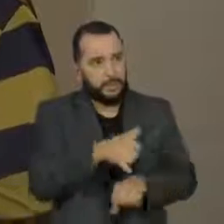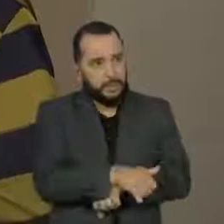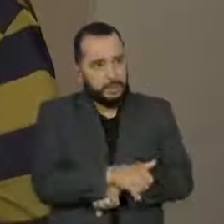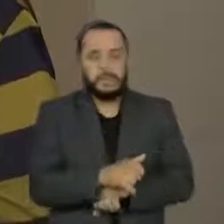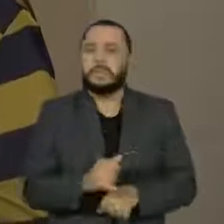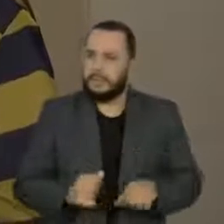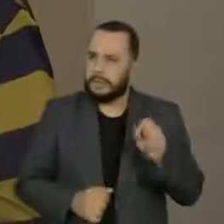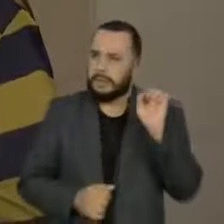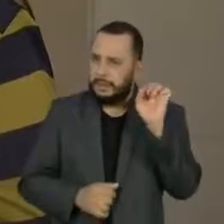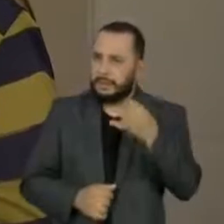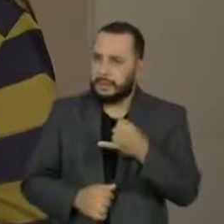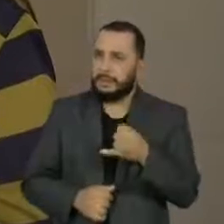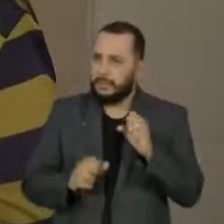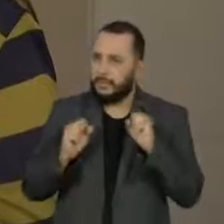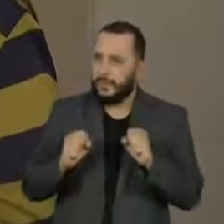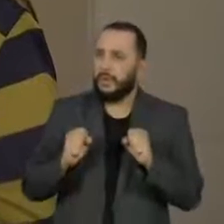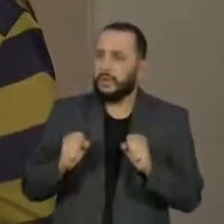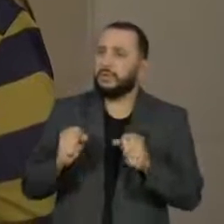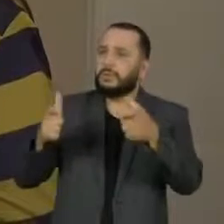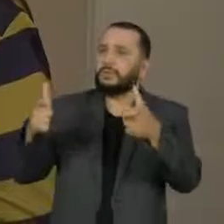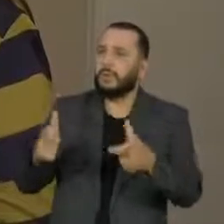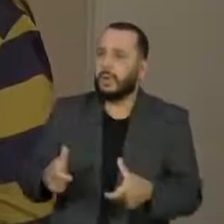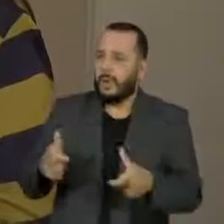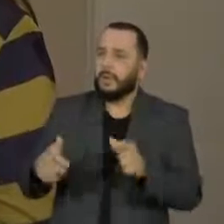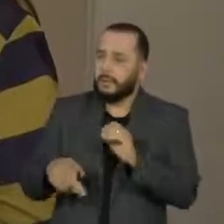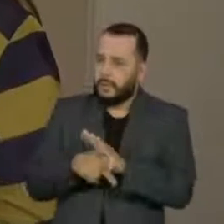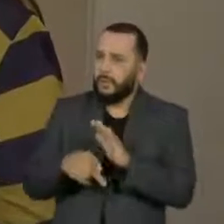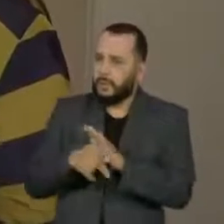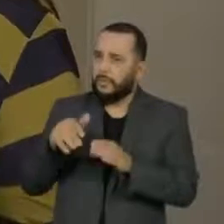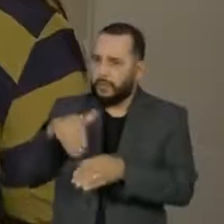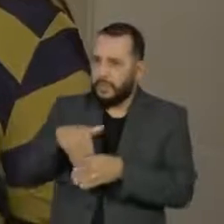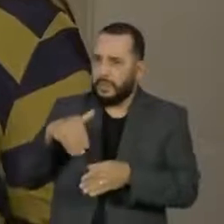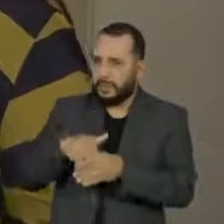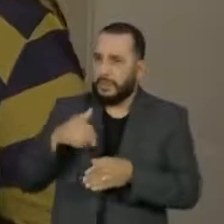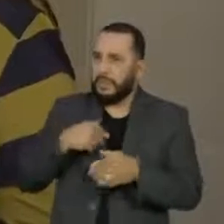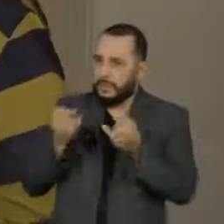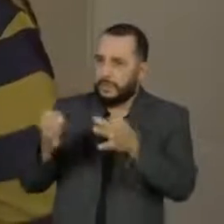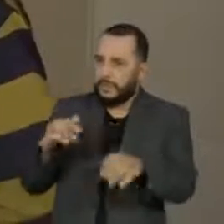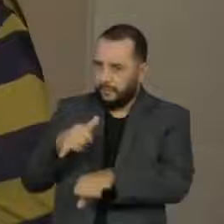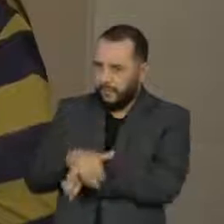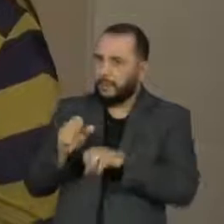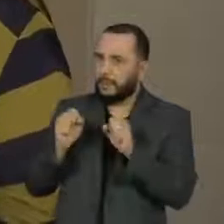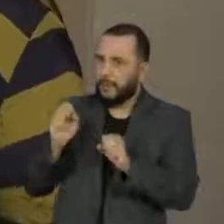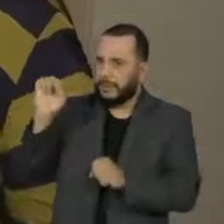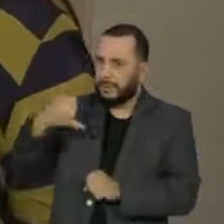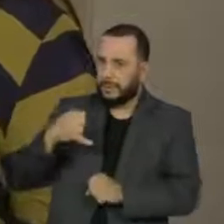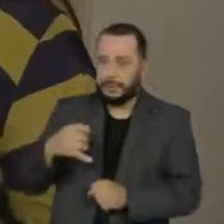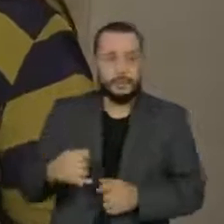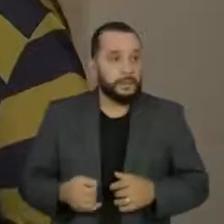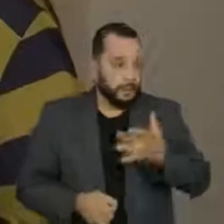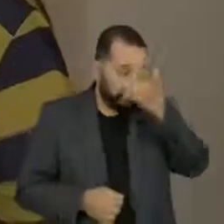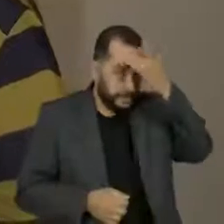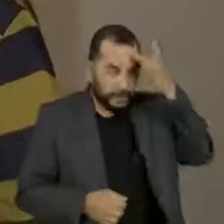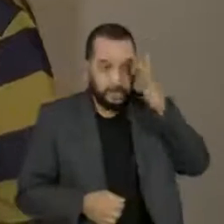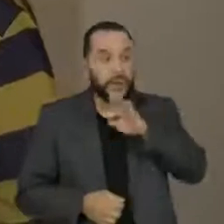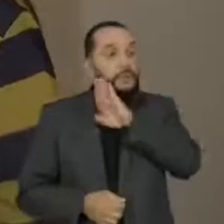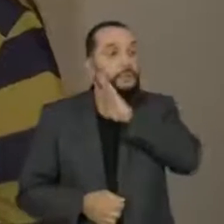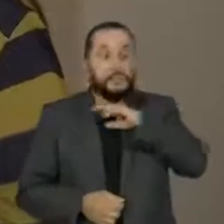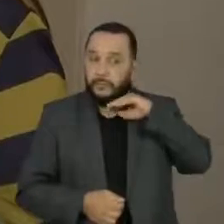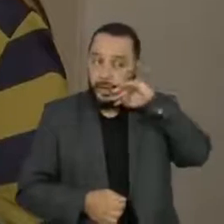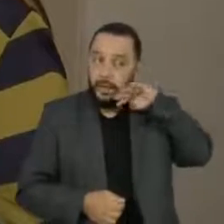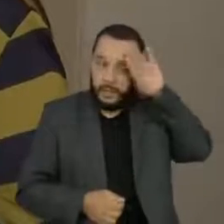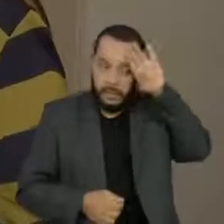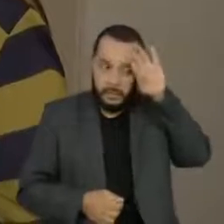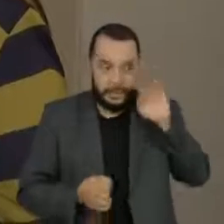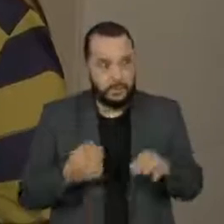turno, a justificativa também pode ser recebida na própria sessão eleitoral. Quem acordar com febre, a orientação é